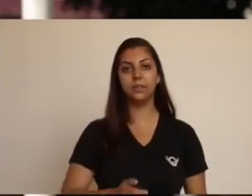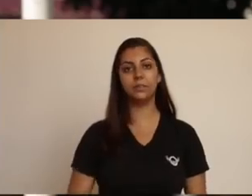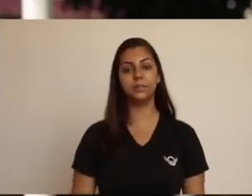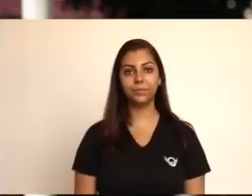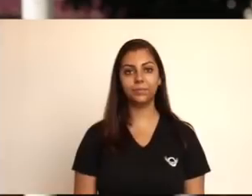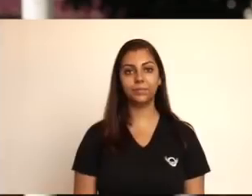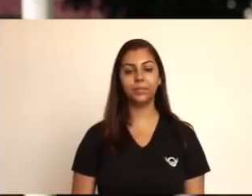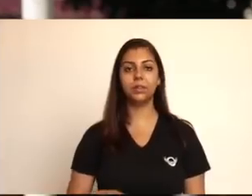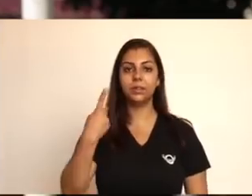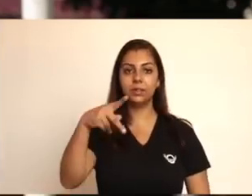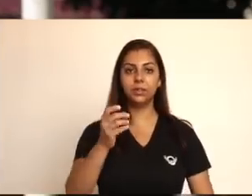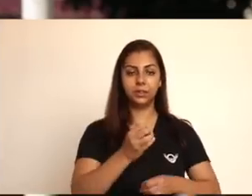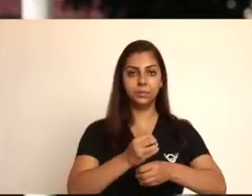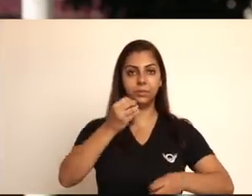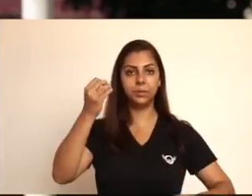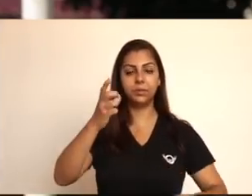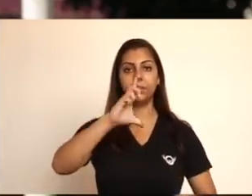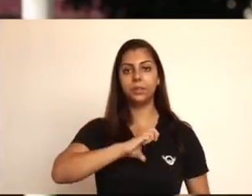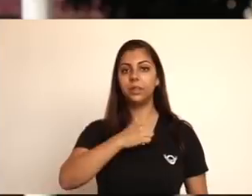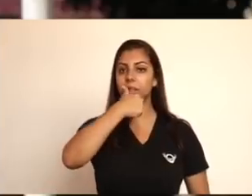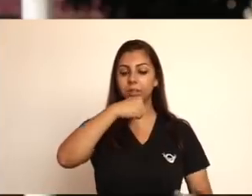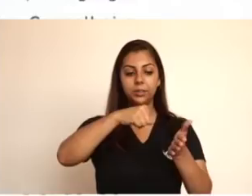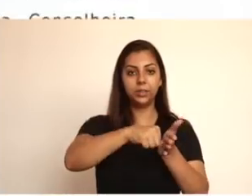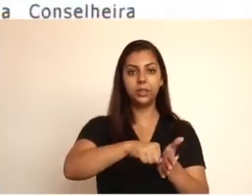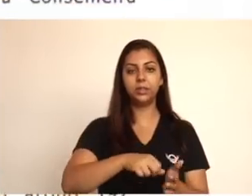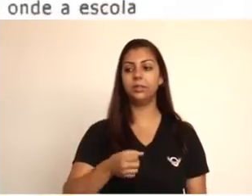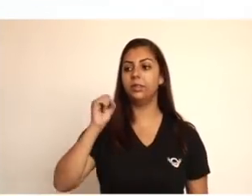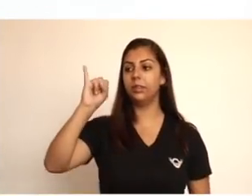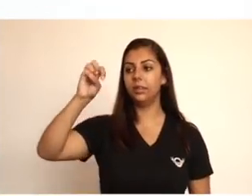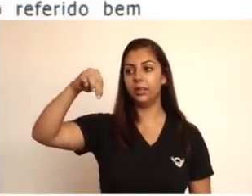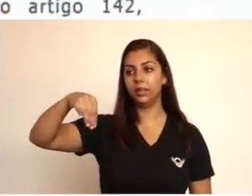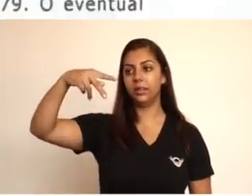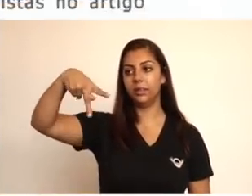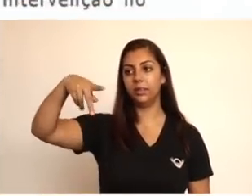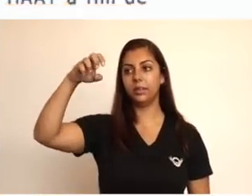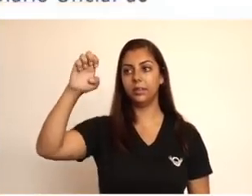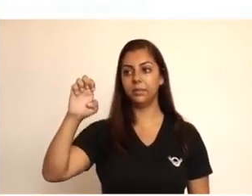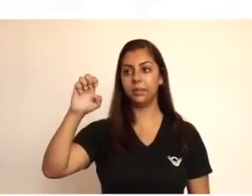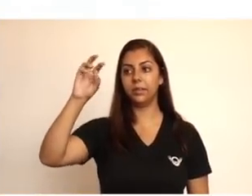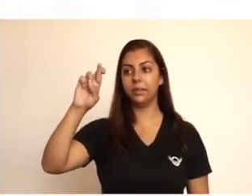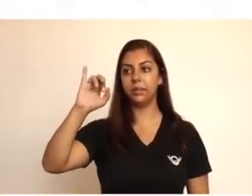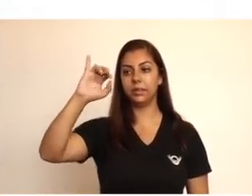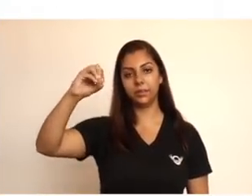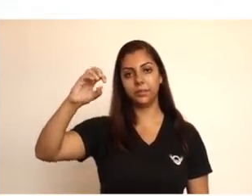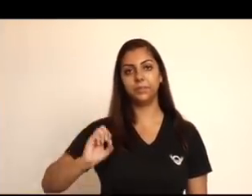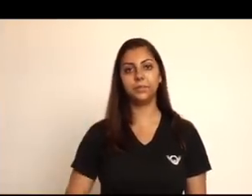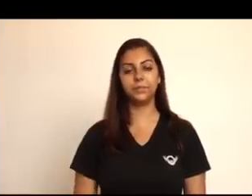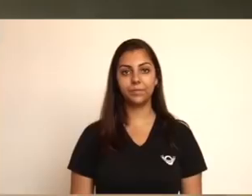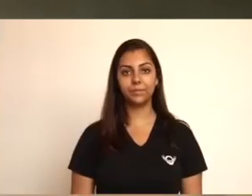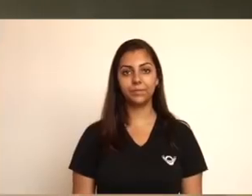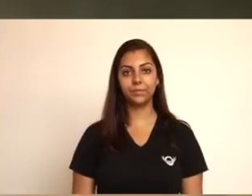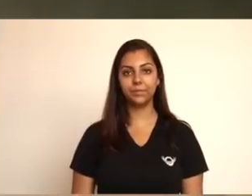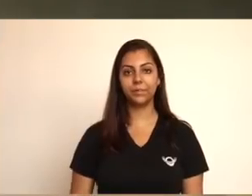Em 2002, o prédio finalmente é tombado pelo patrimônio histórico e cultural, mantendo todas as suas características originais.